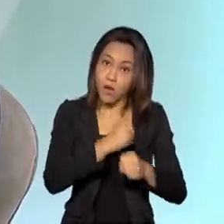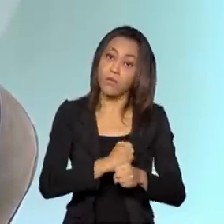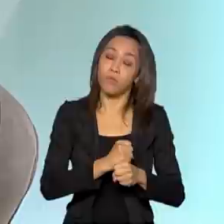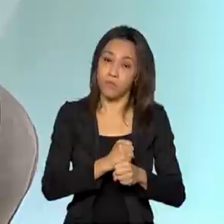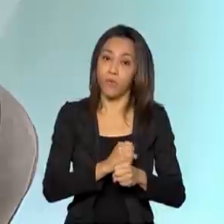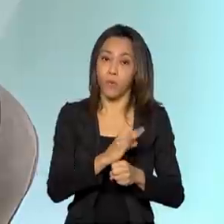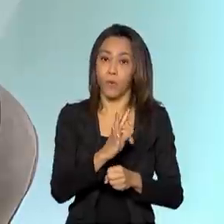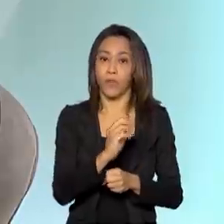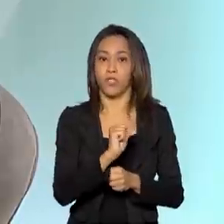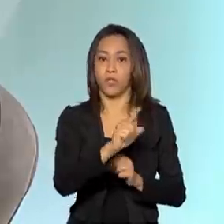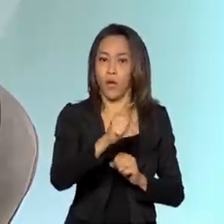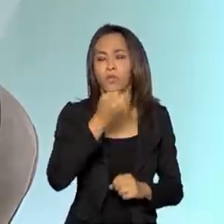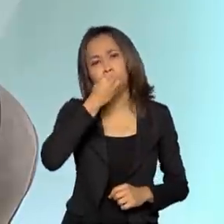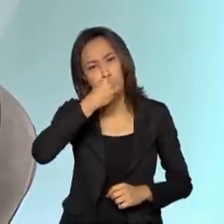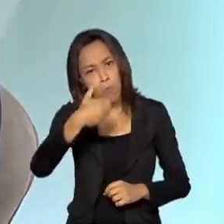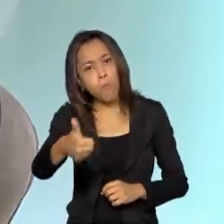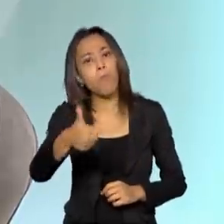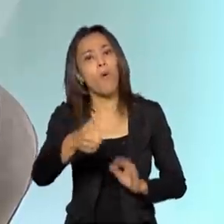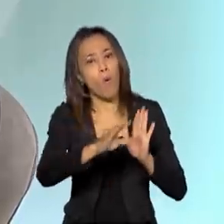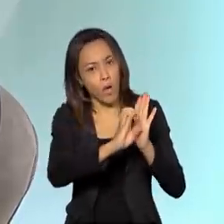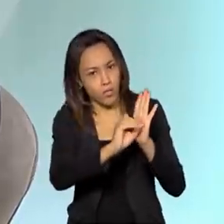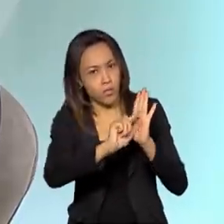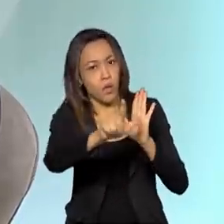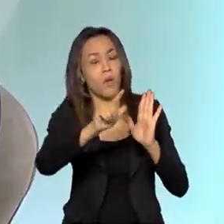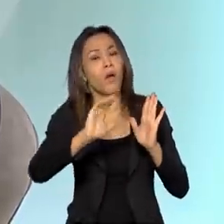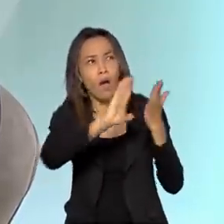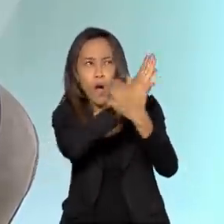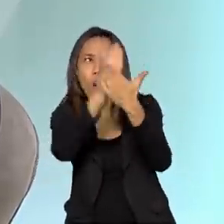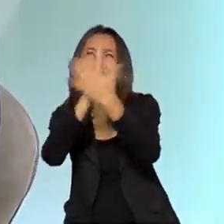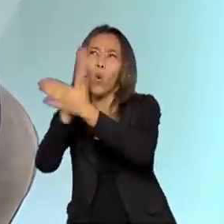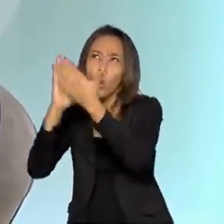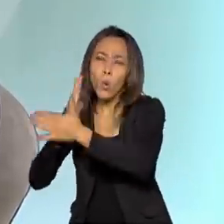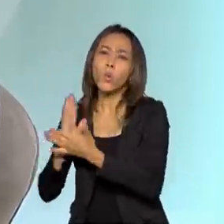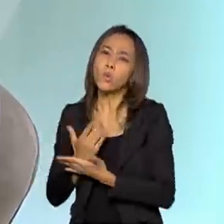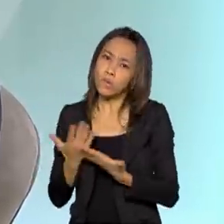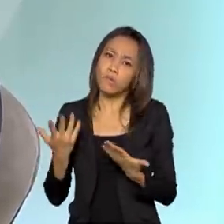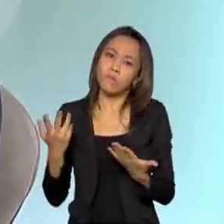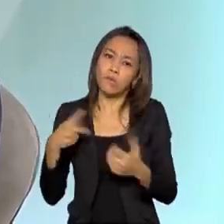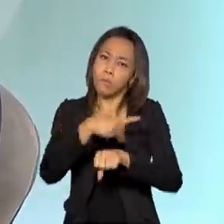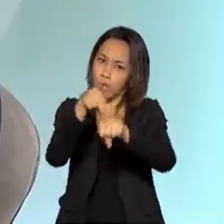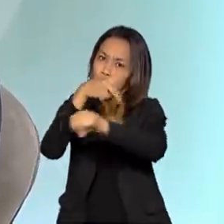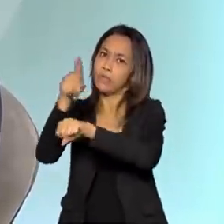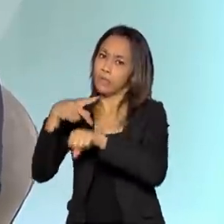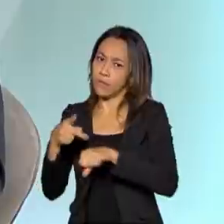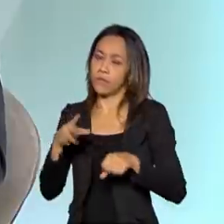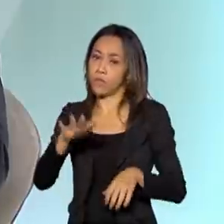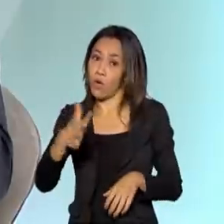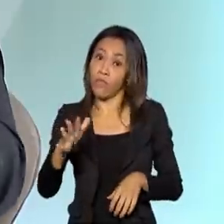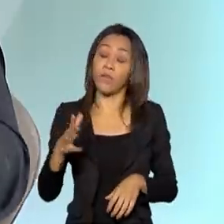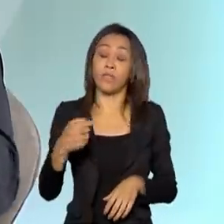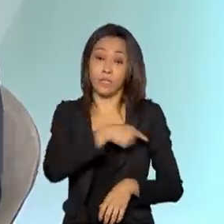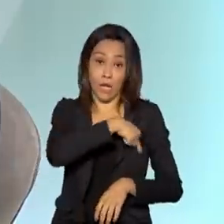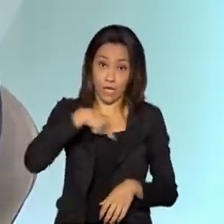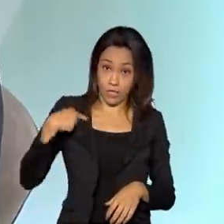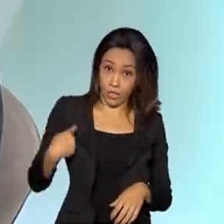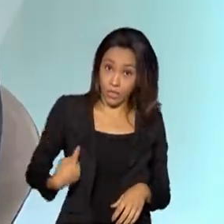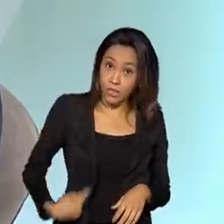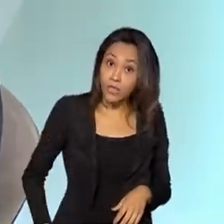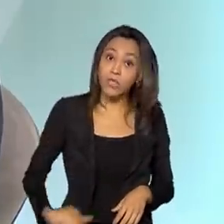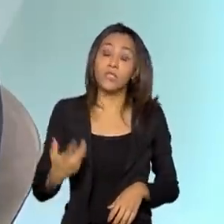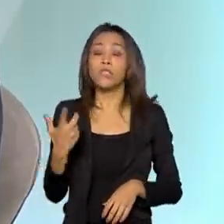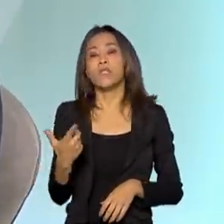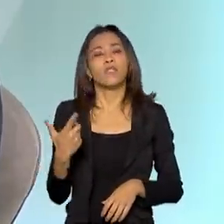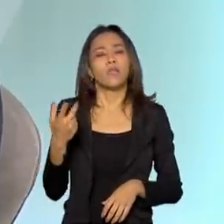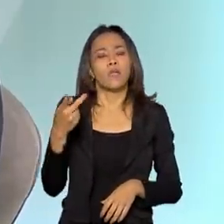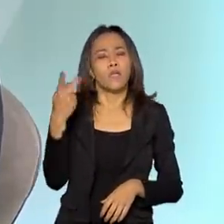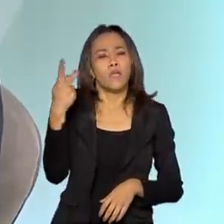Em bom tempo por quê? É bem verdade que alguns países estão na dianteira desse processo. A China, talvez em termos de massificação de